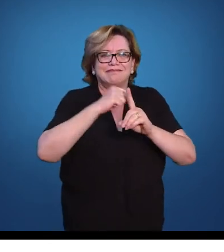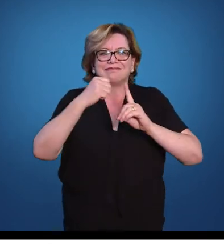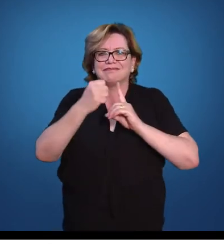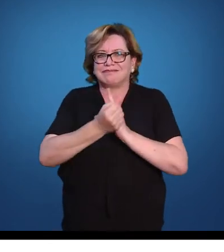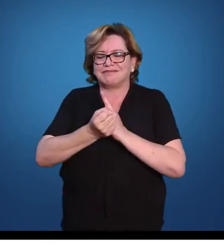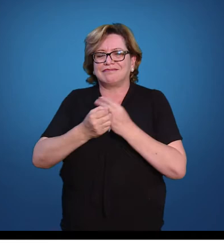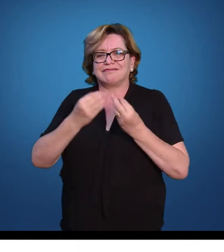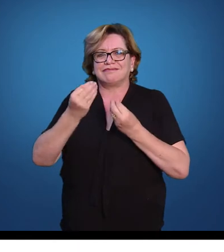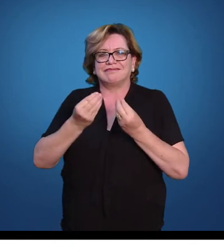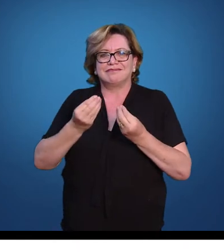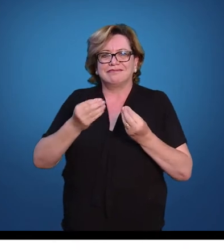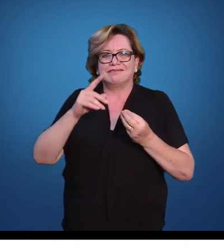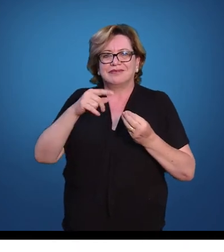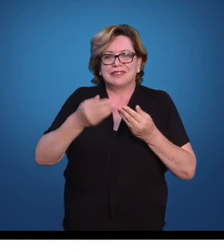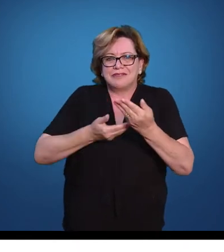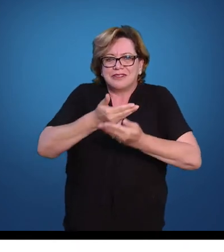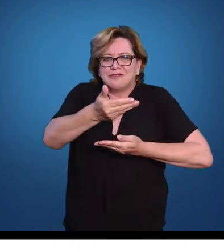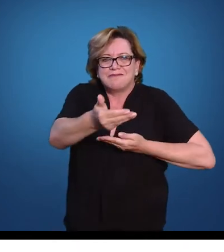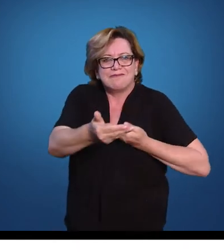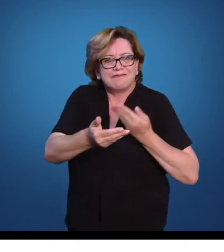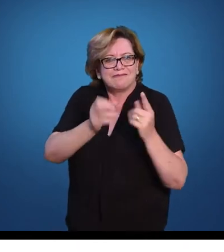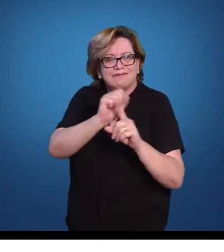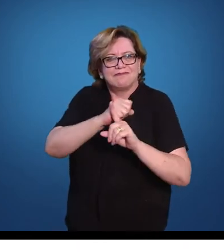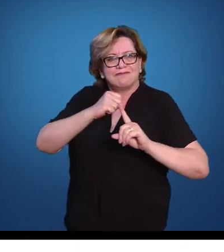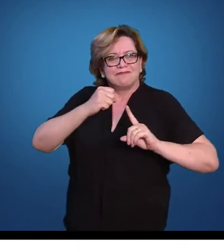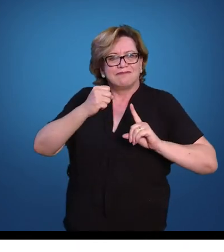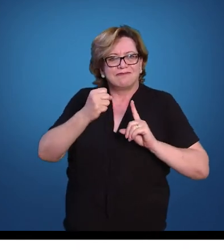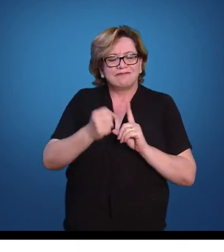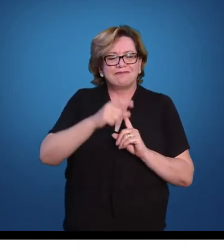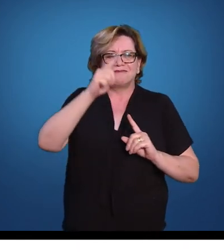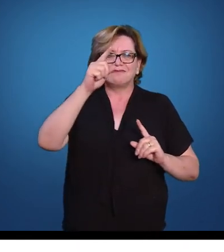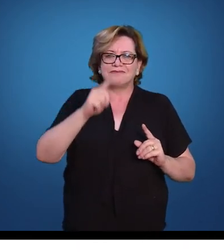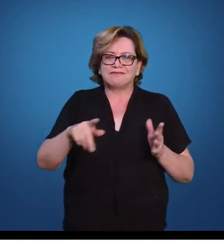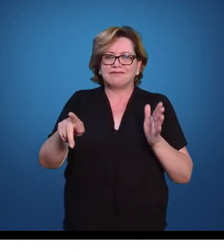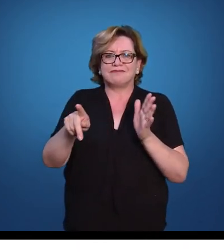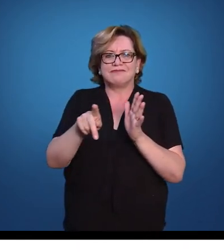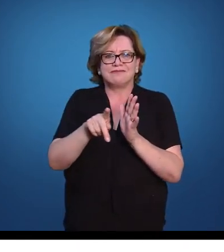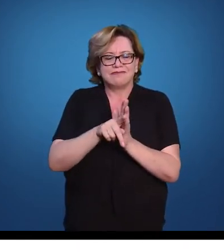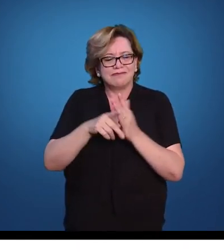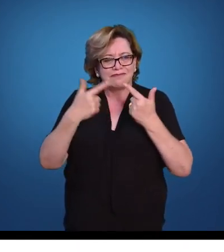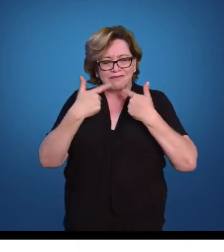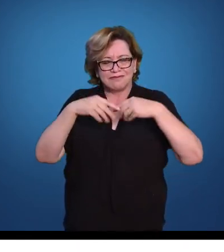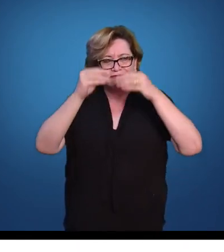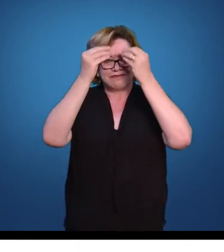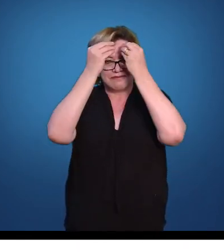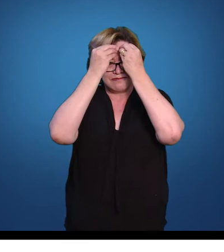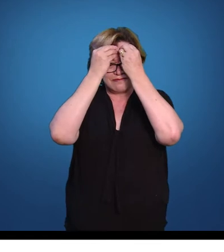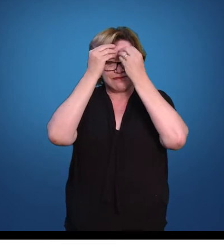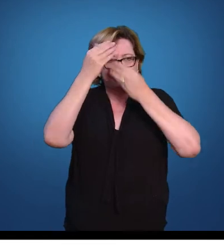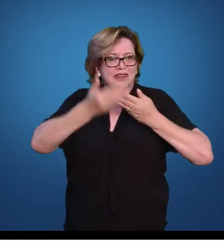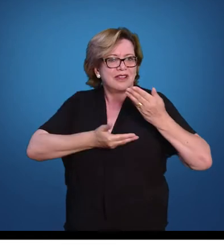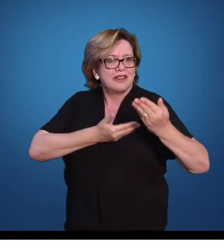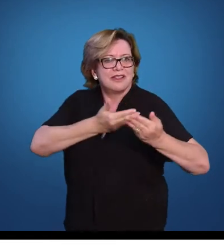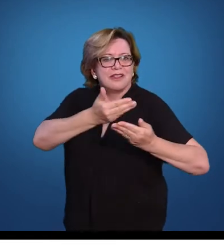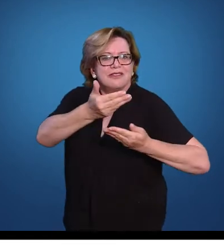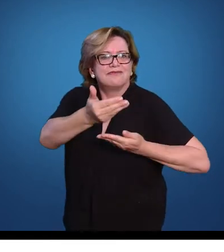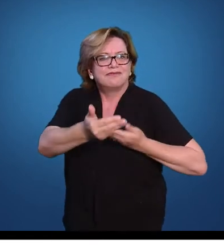sociais ou os nossos limites. Essas relações e esses limites nos são colocados via linguagem, via essas trocas